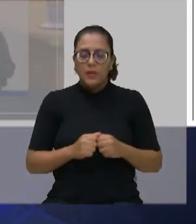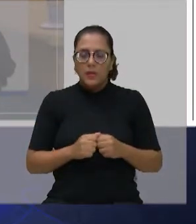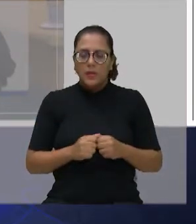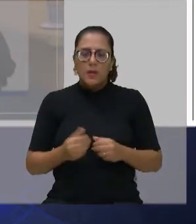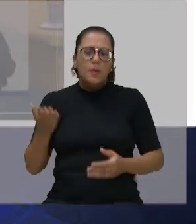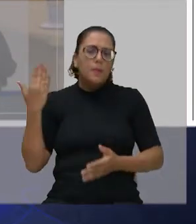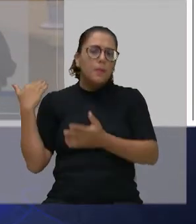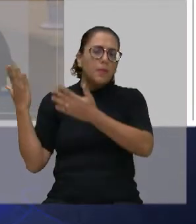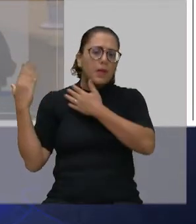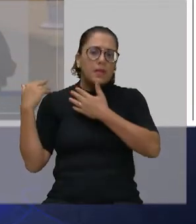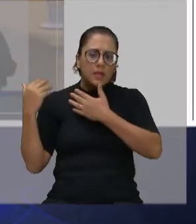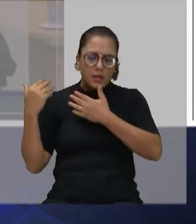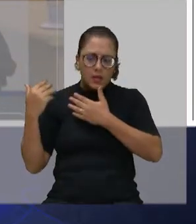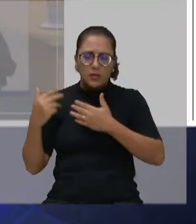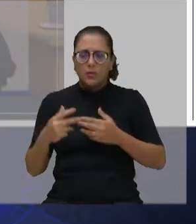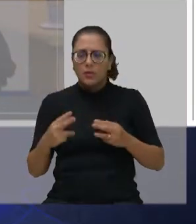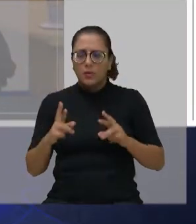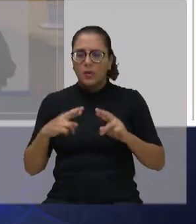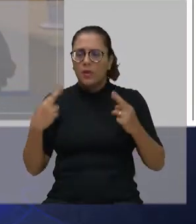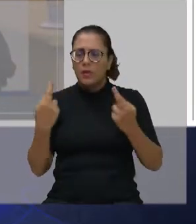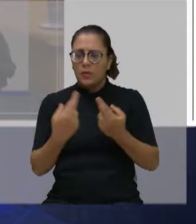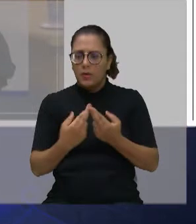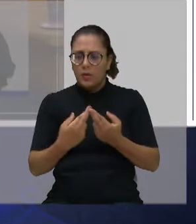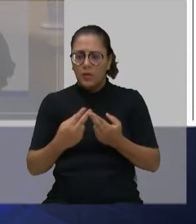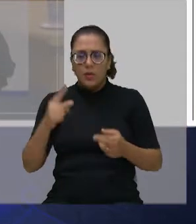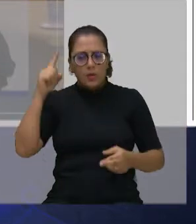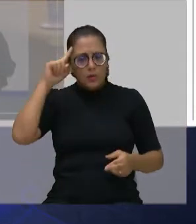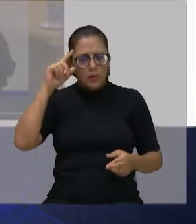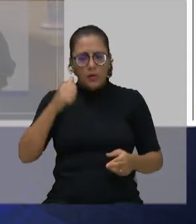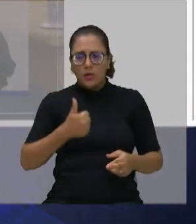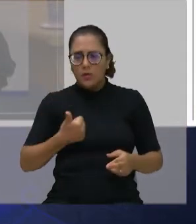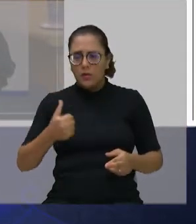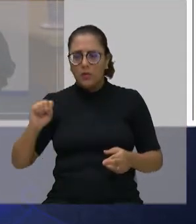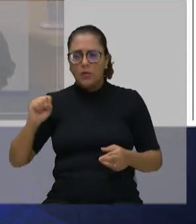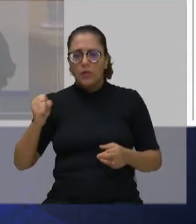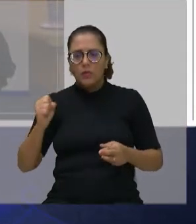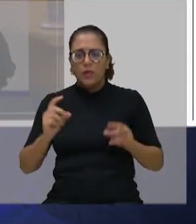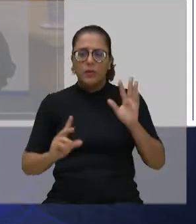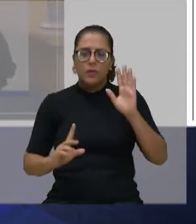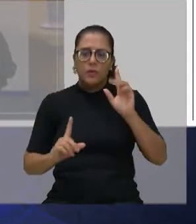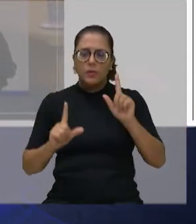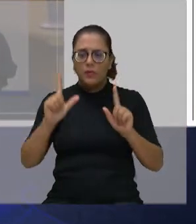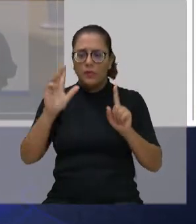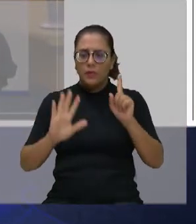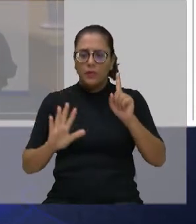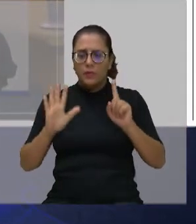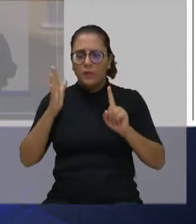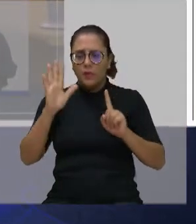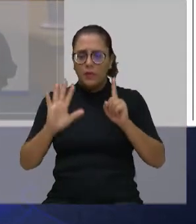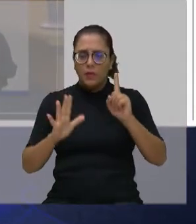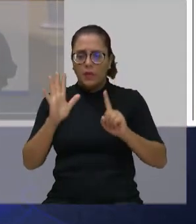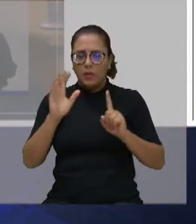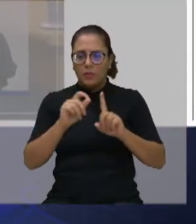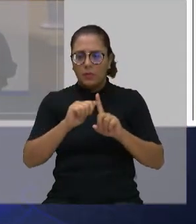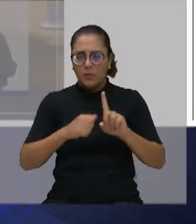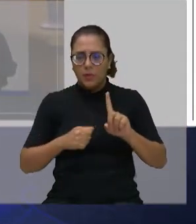18. Essa sessão, esse encaminhamento dele durou dois minutos.